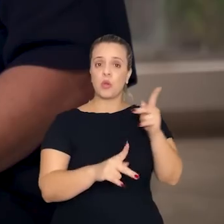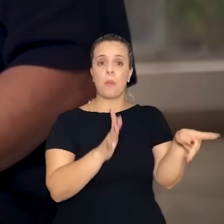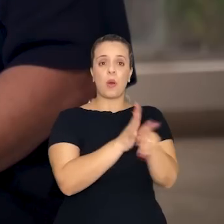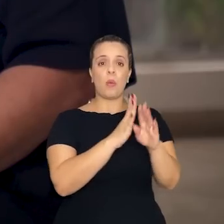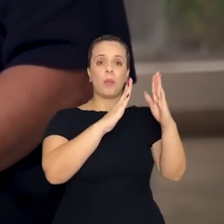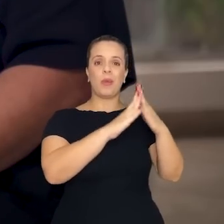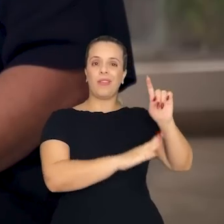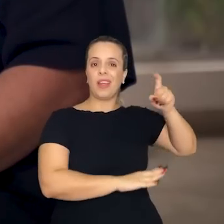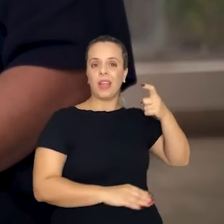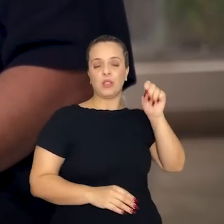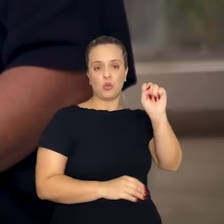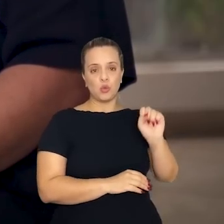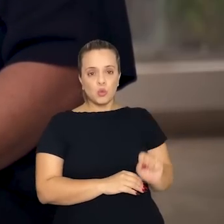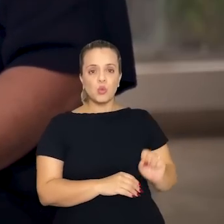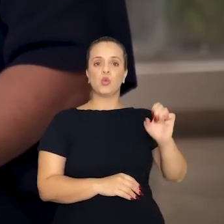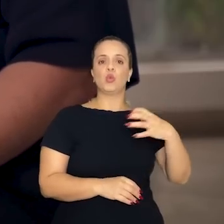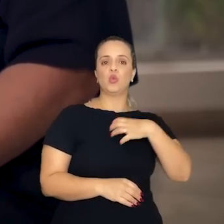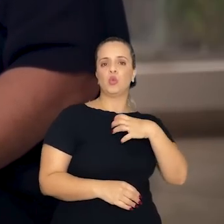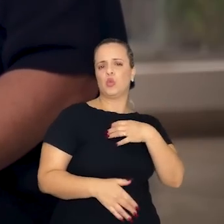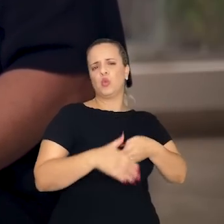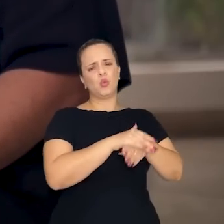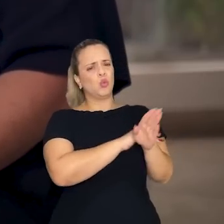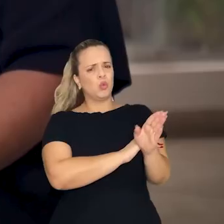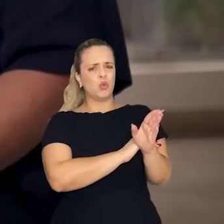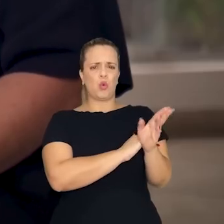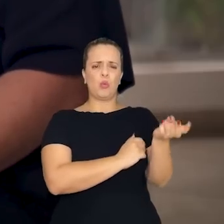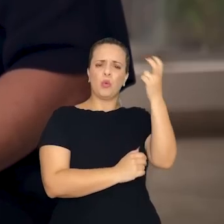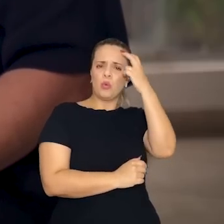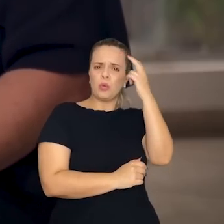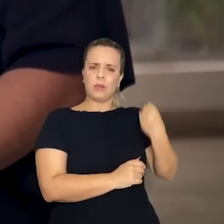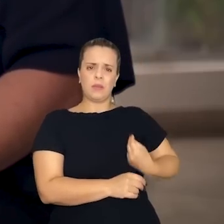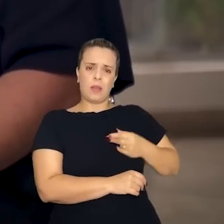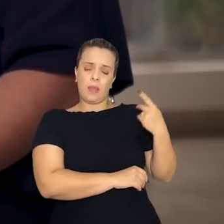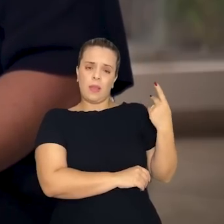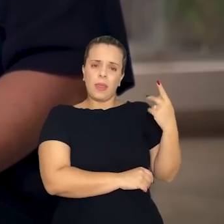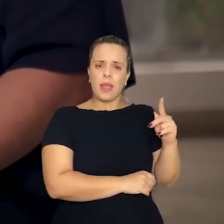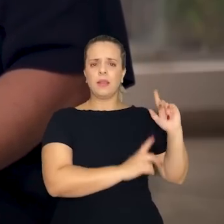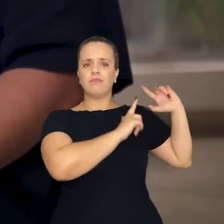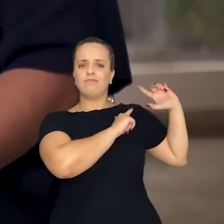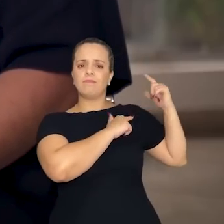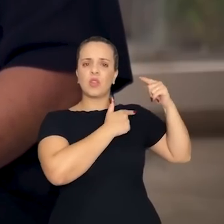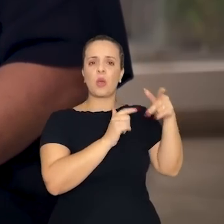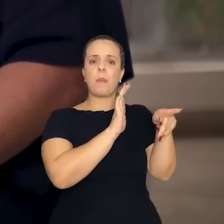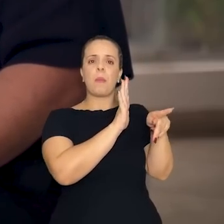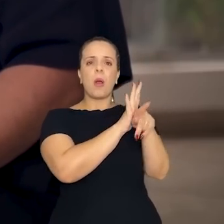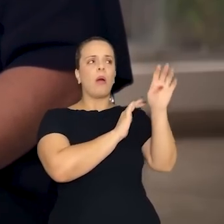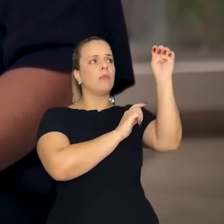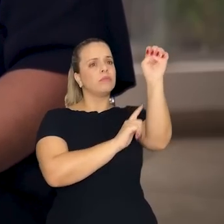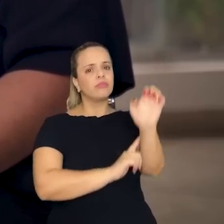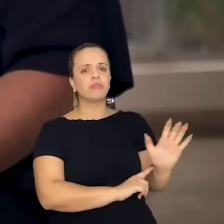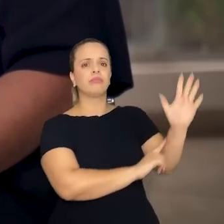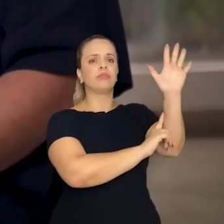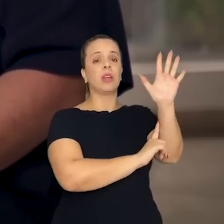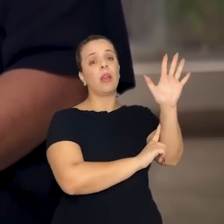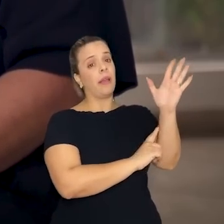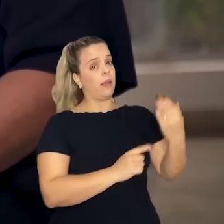afeita ao contexto rural também, mas com tradições europeias. E aqui uma